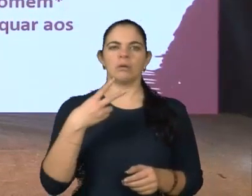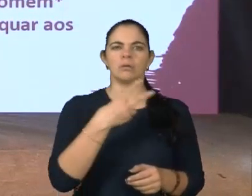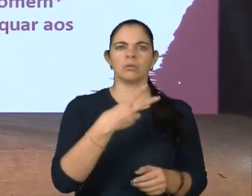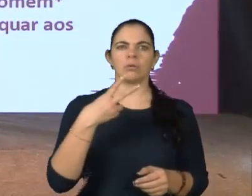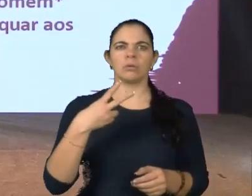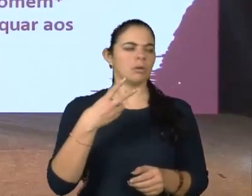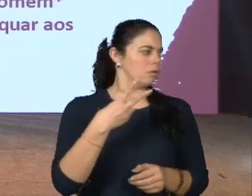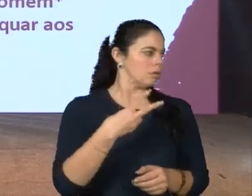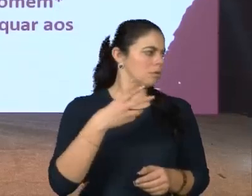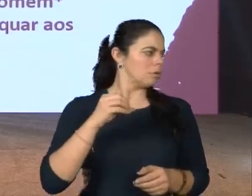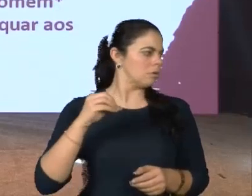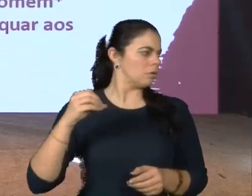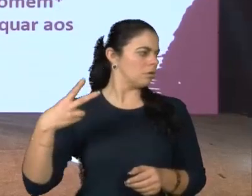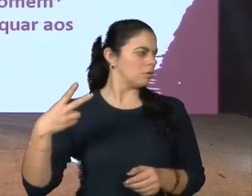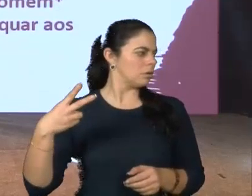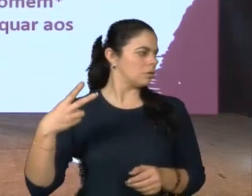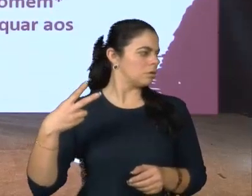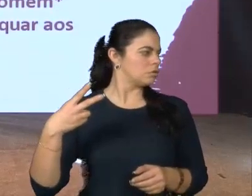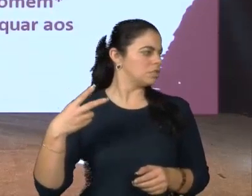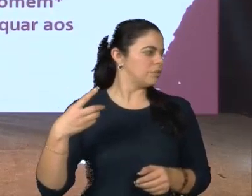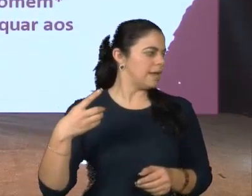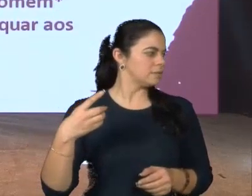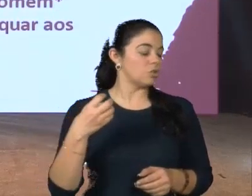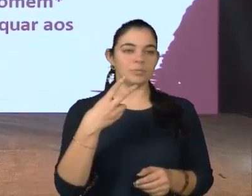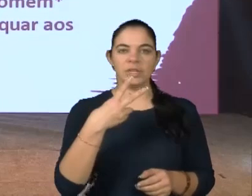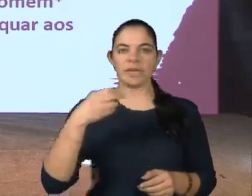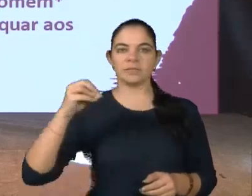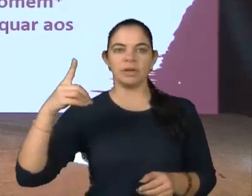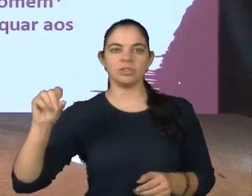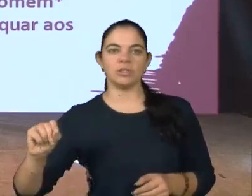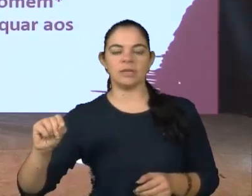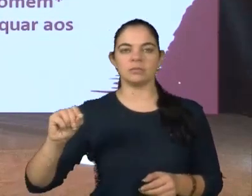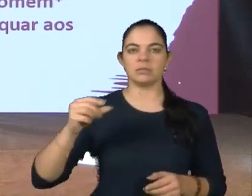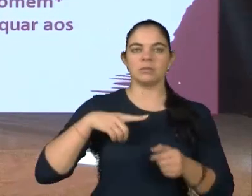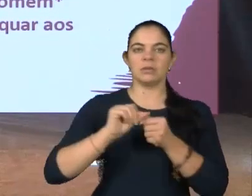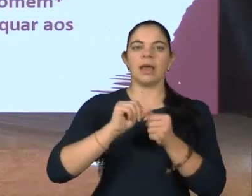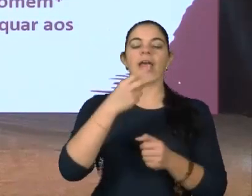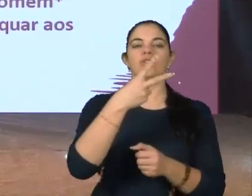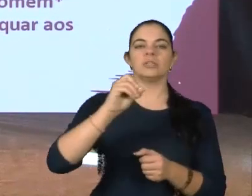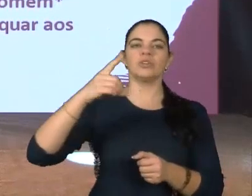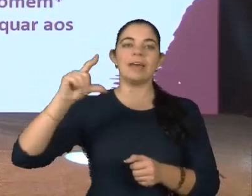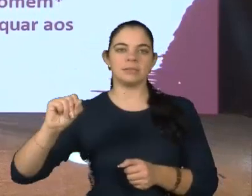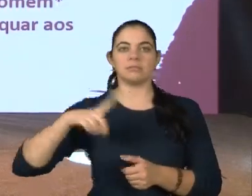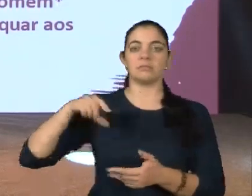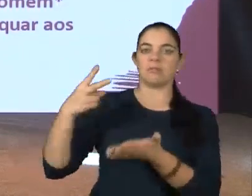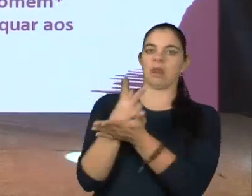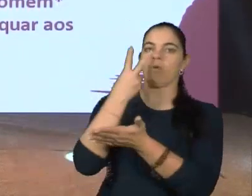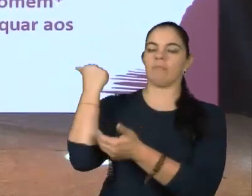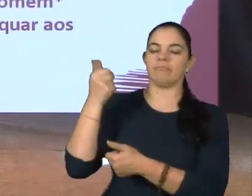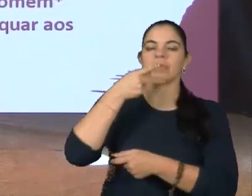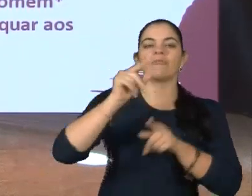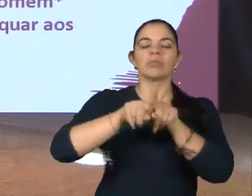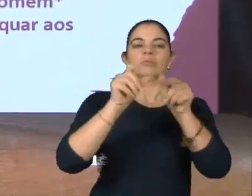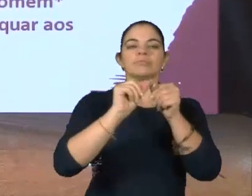25%, 24, melhor dizendo, por cento da população brasileira. Quase 45 milhões de brasileiros